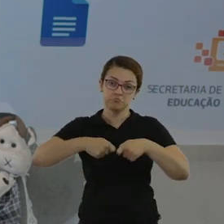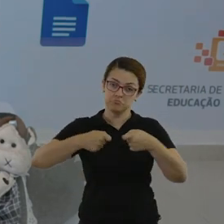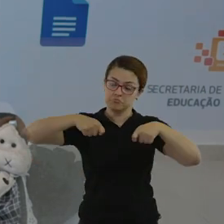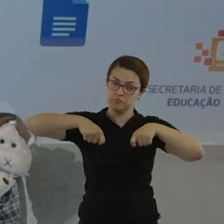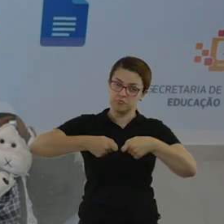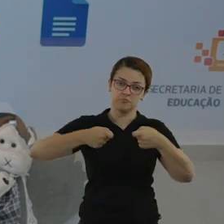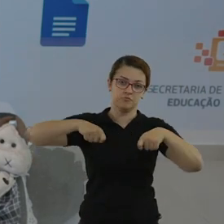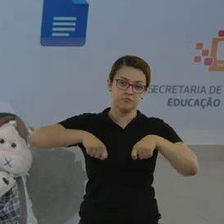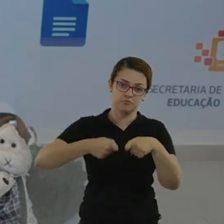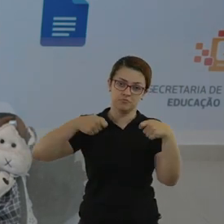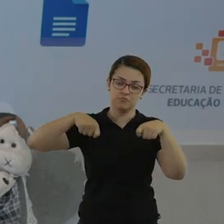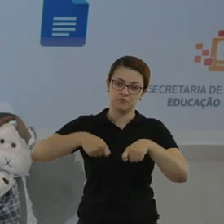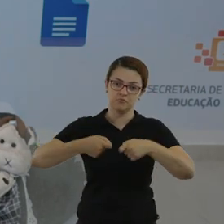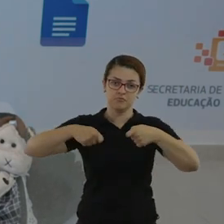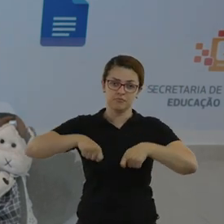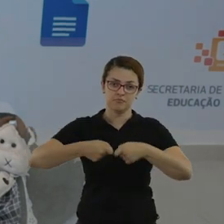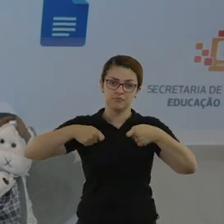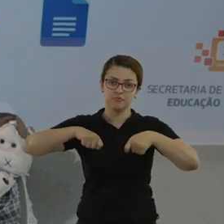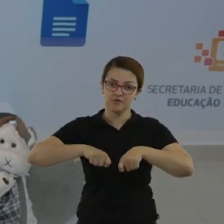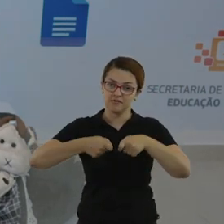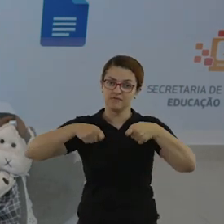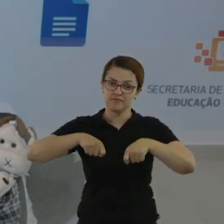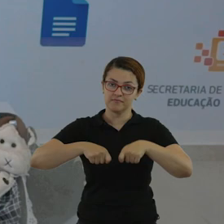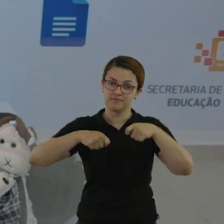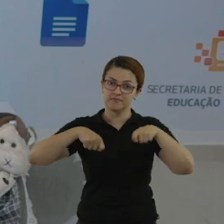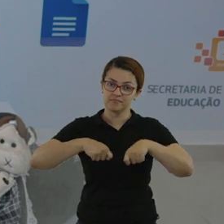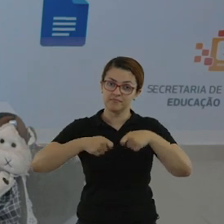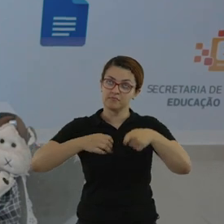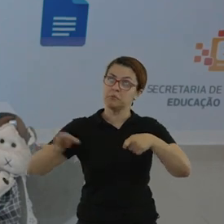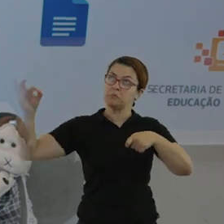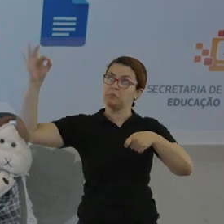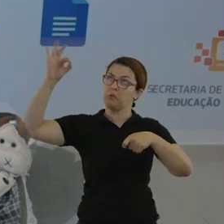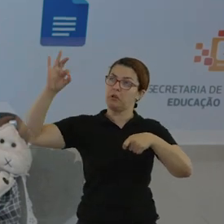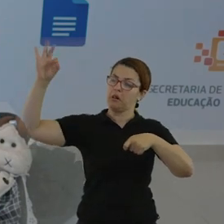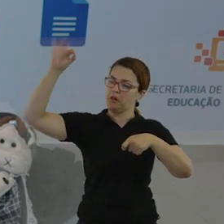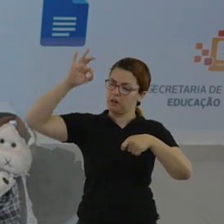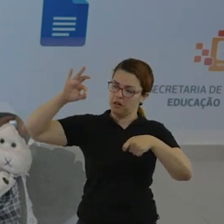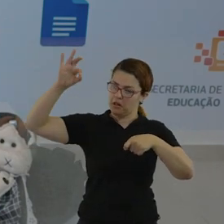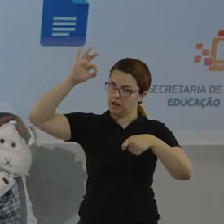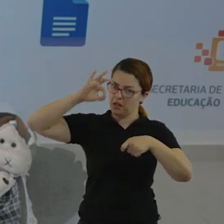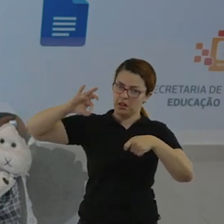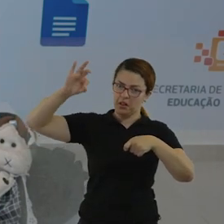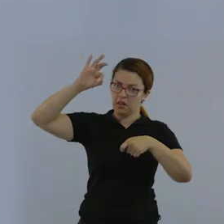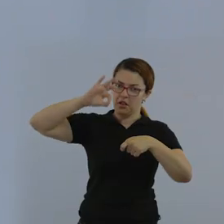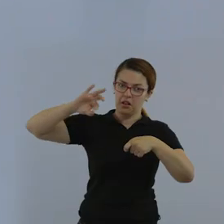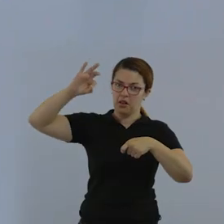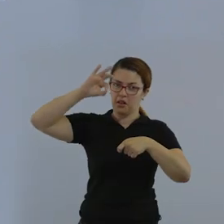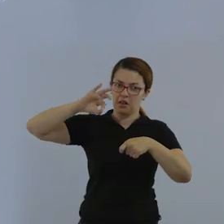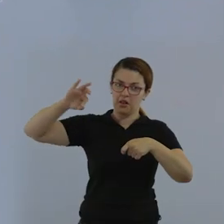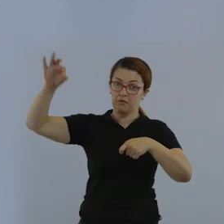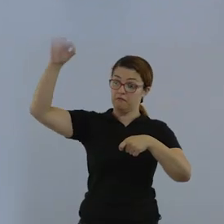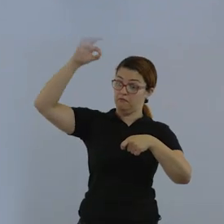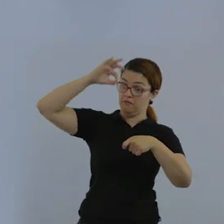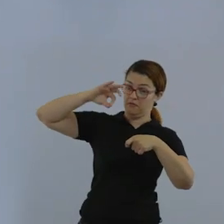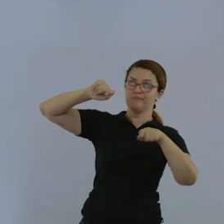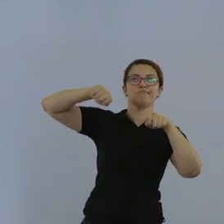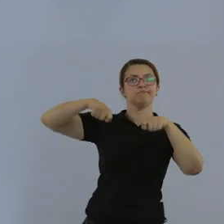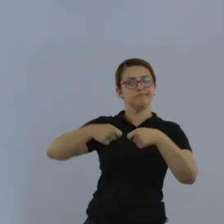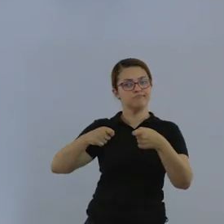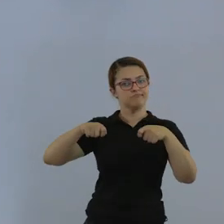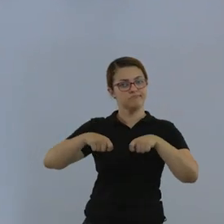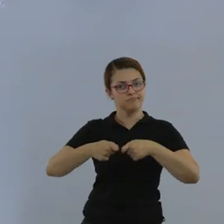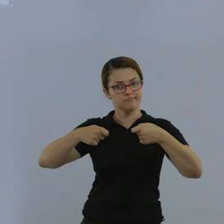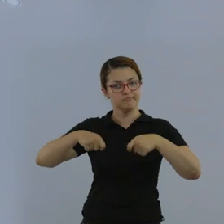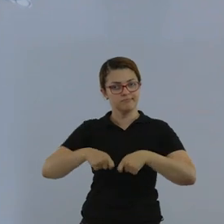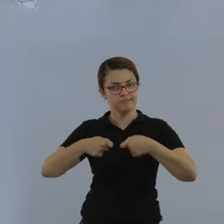Estava a velha em seu lugar, veio a mosca lhe fazer mal. A mosca na